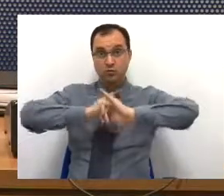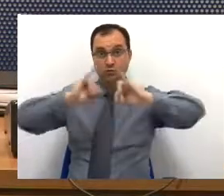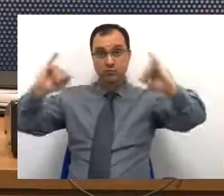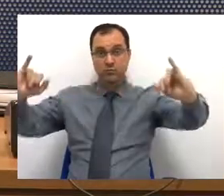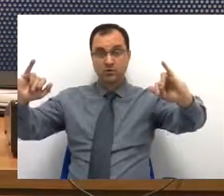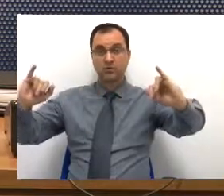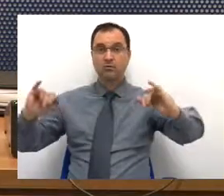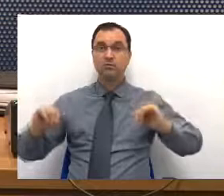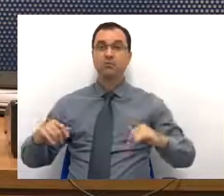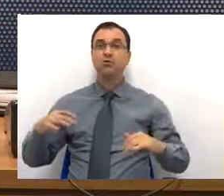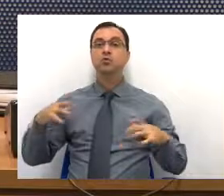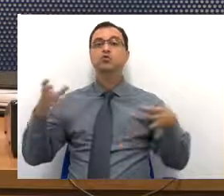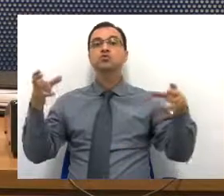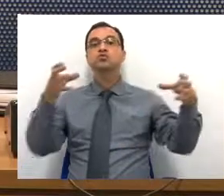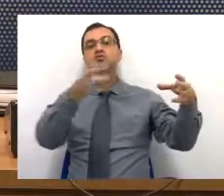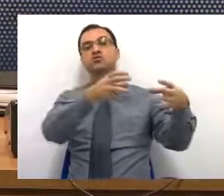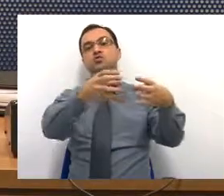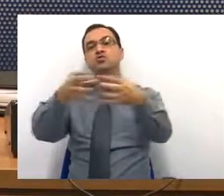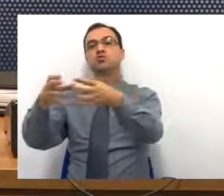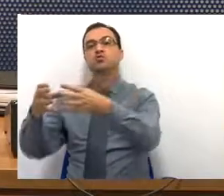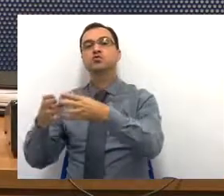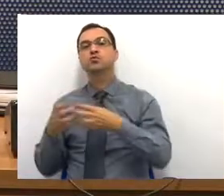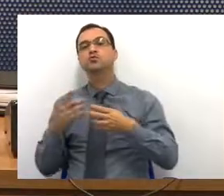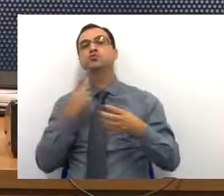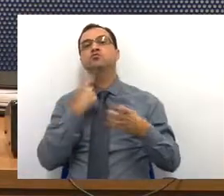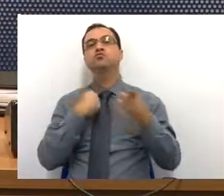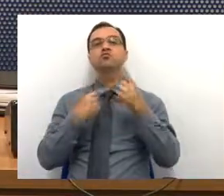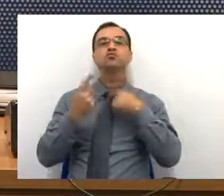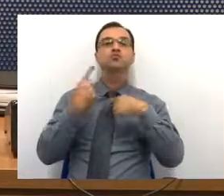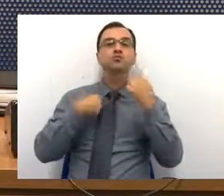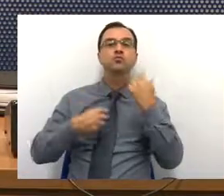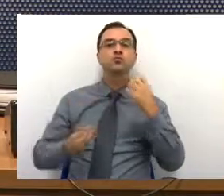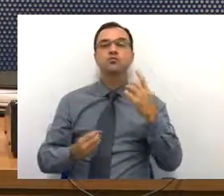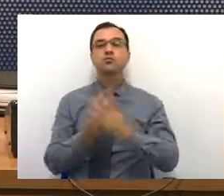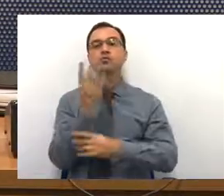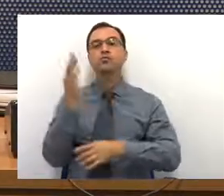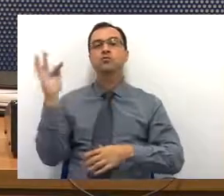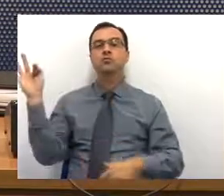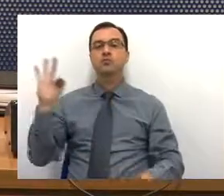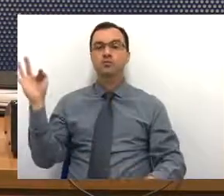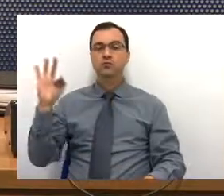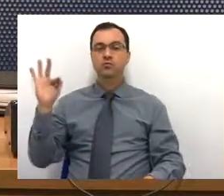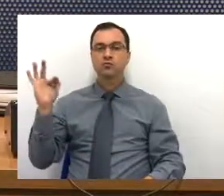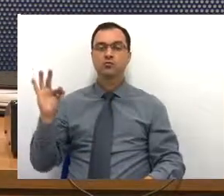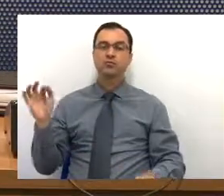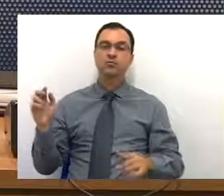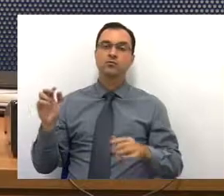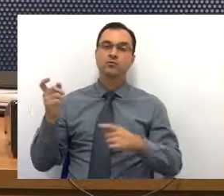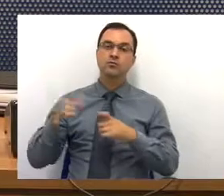para que os grupos interessados em montar essa faculdade de medicina